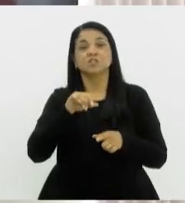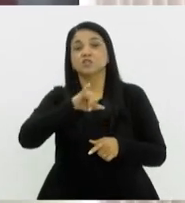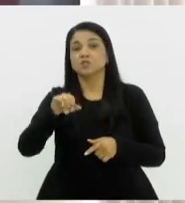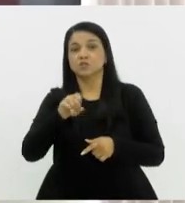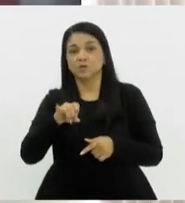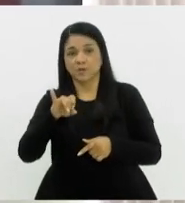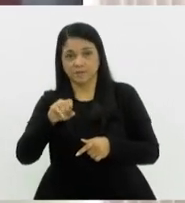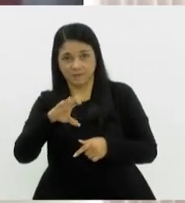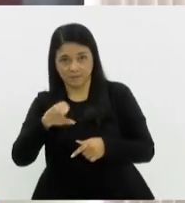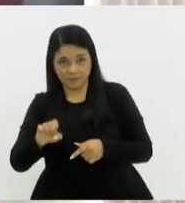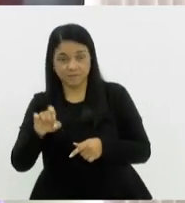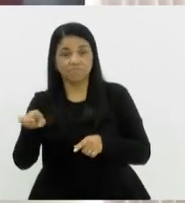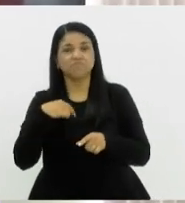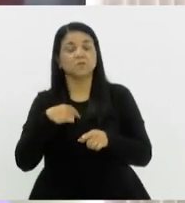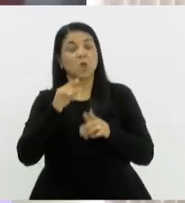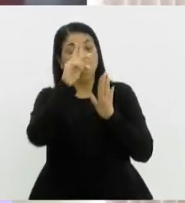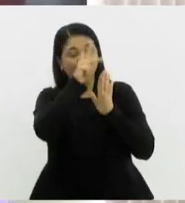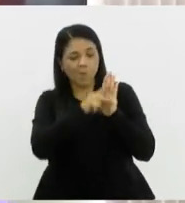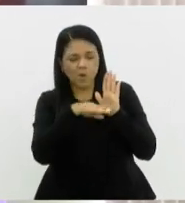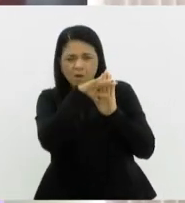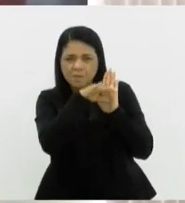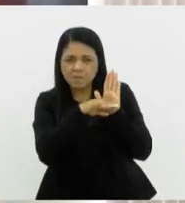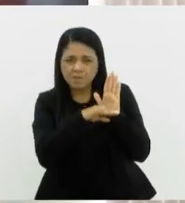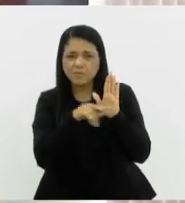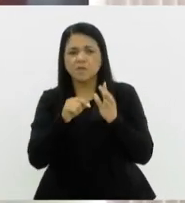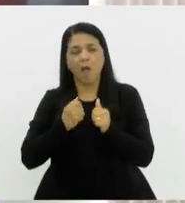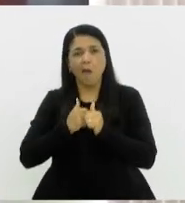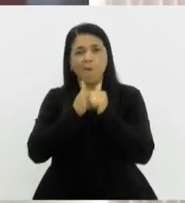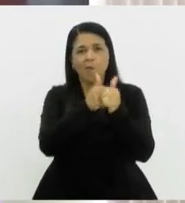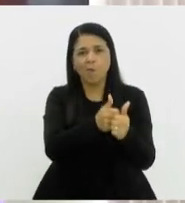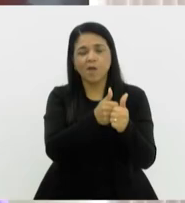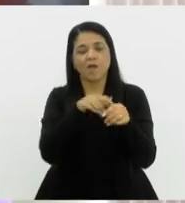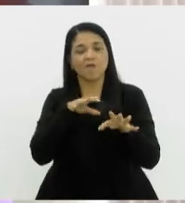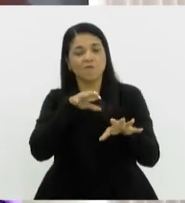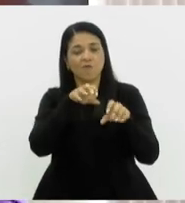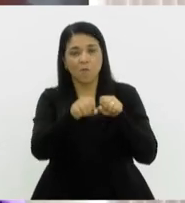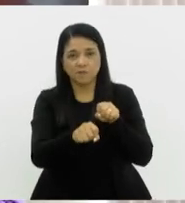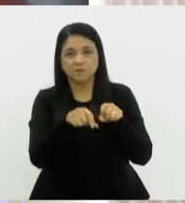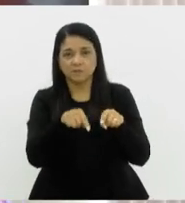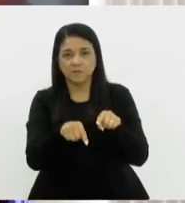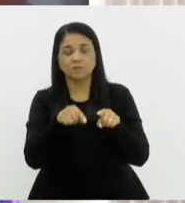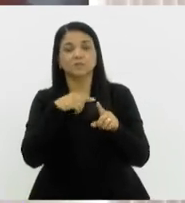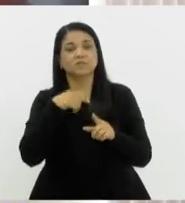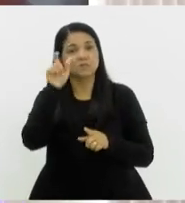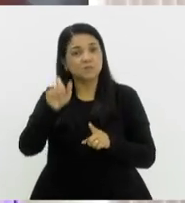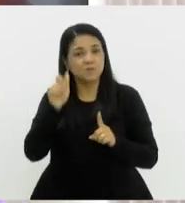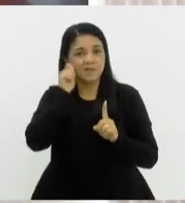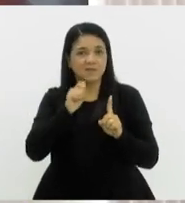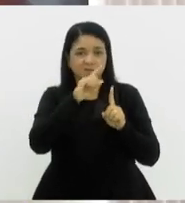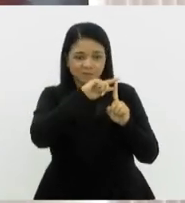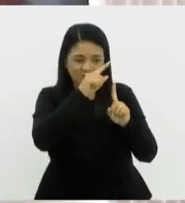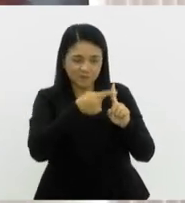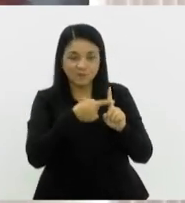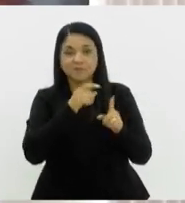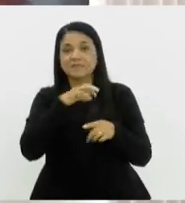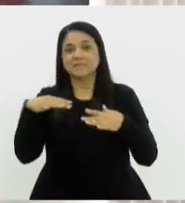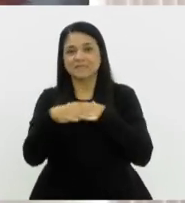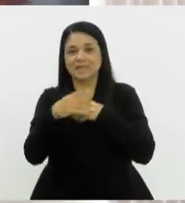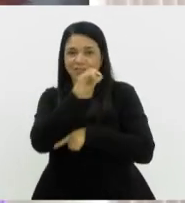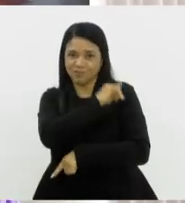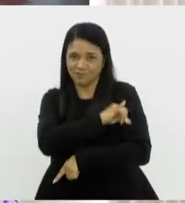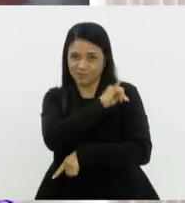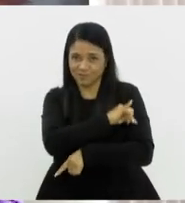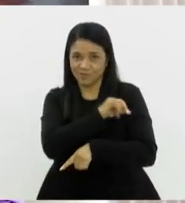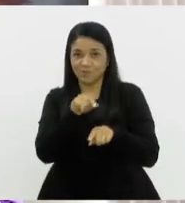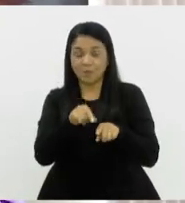que tem o objetivo de acompanhar e qualificar a formação de mulheres restantes da cidade do Rio de Janeiro. Além